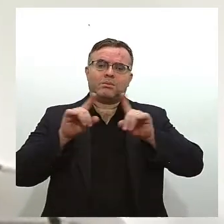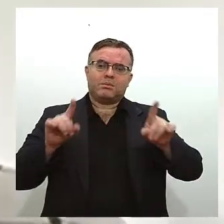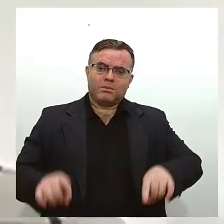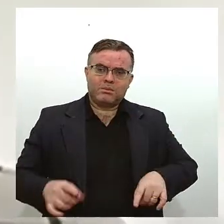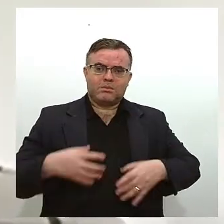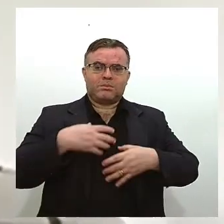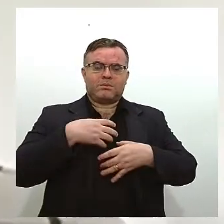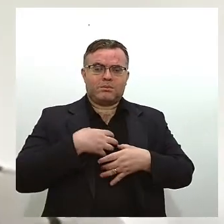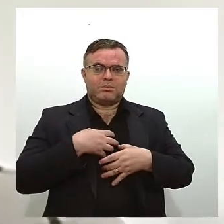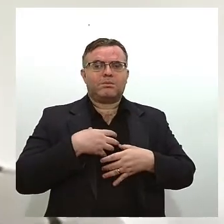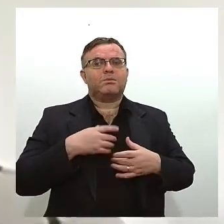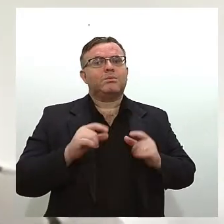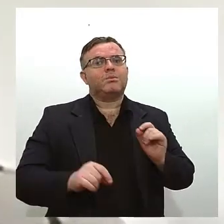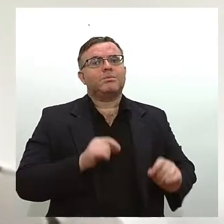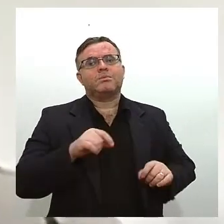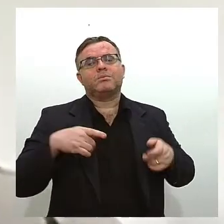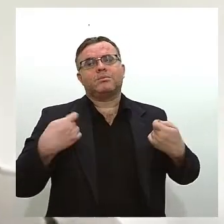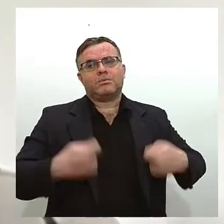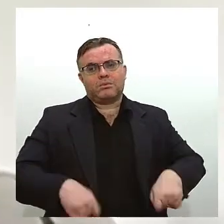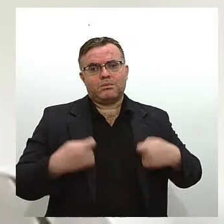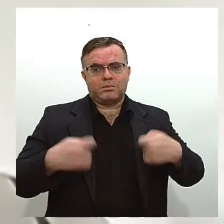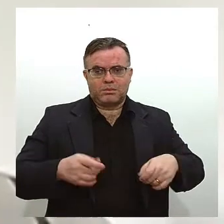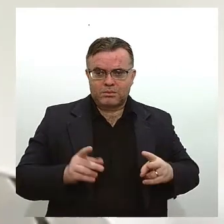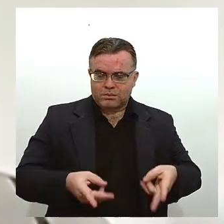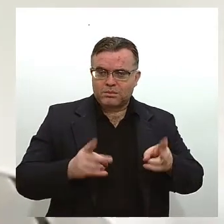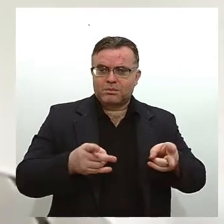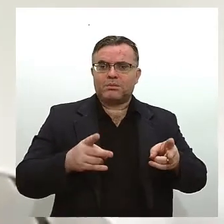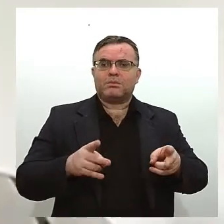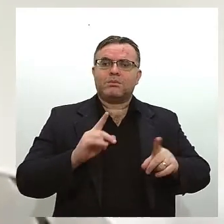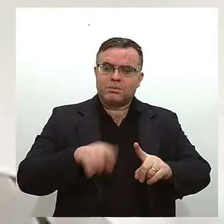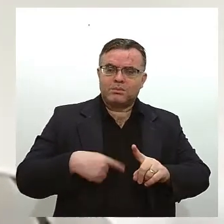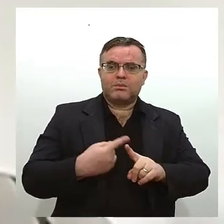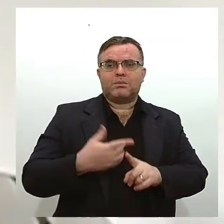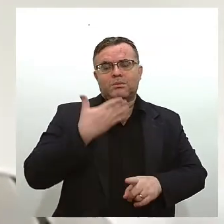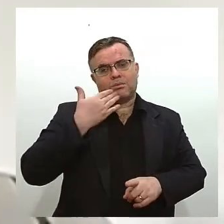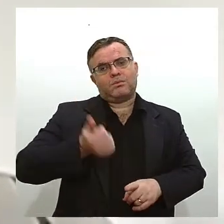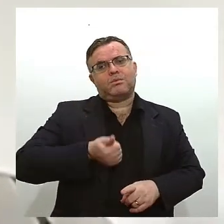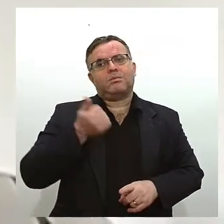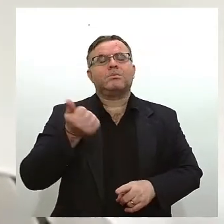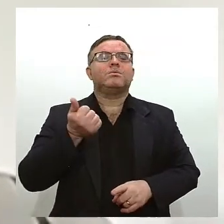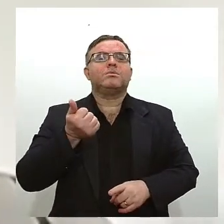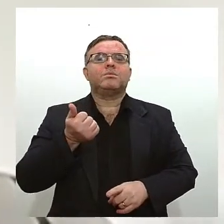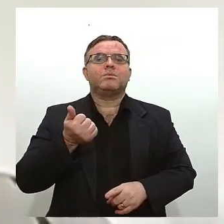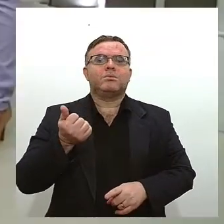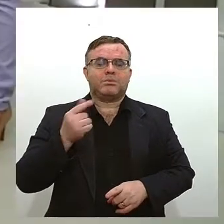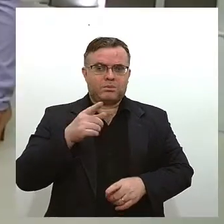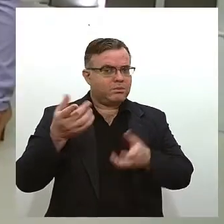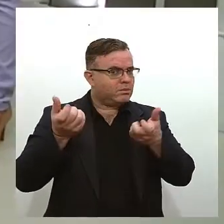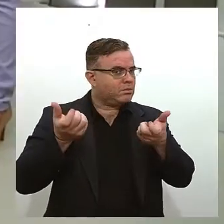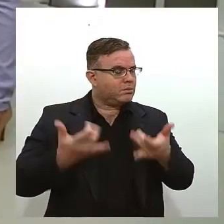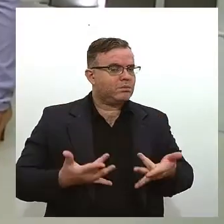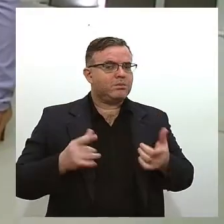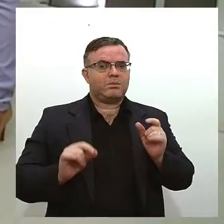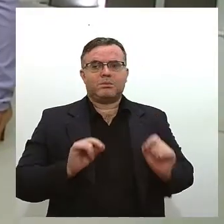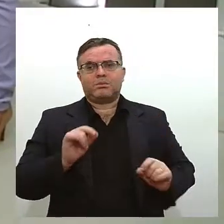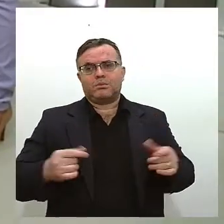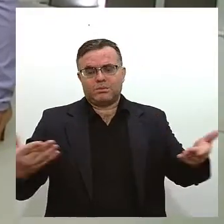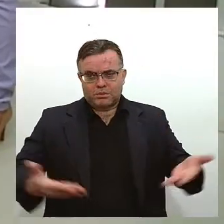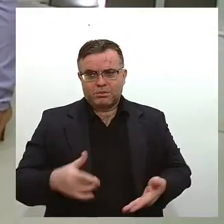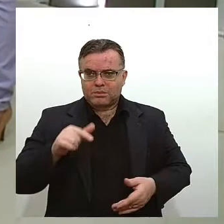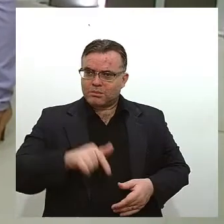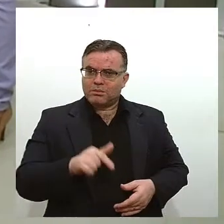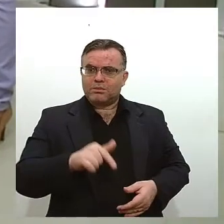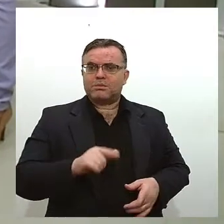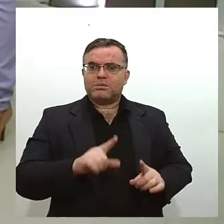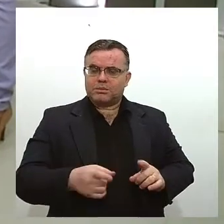passado que precisa ainda de uma maior recuperação Com relação ao que você até comentou Ciro agora com a